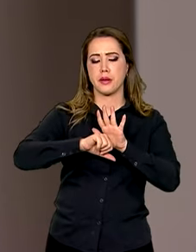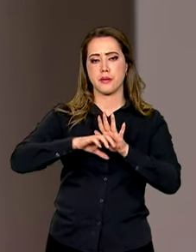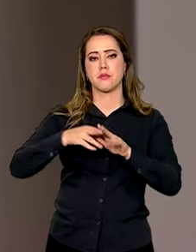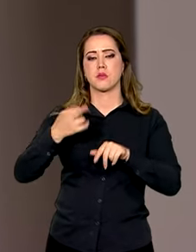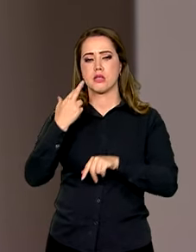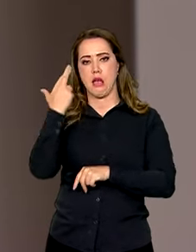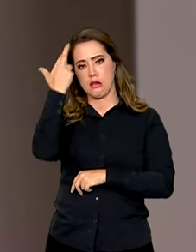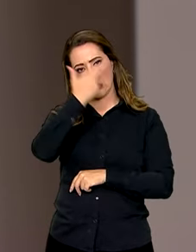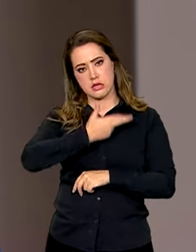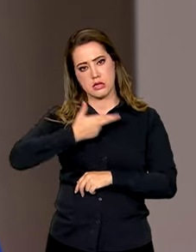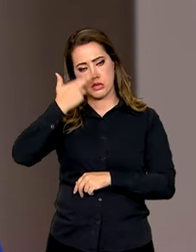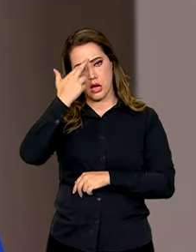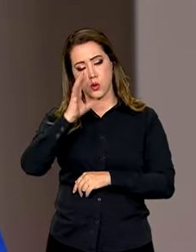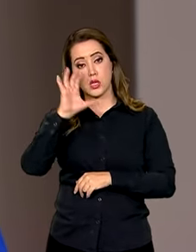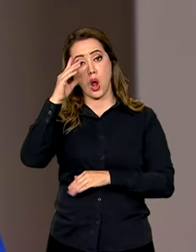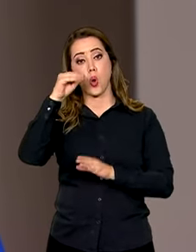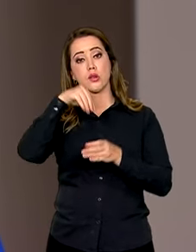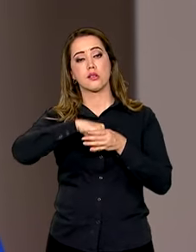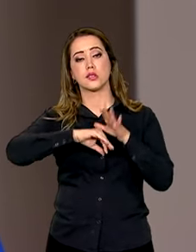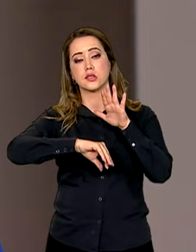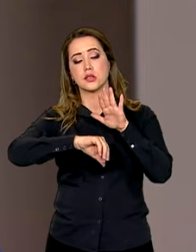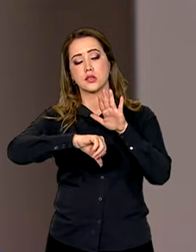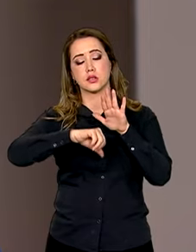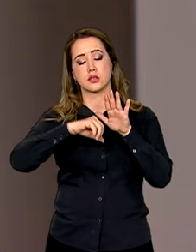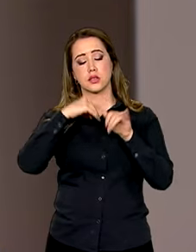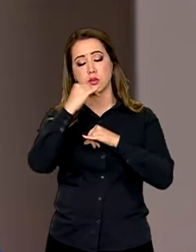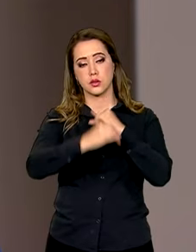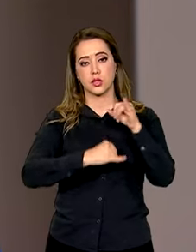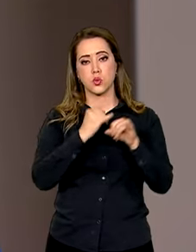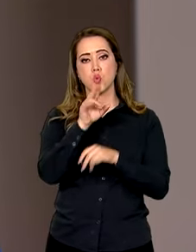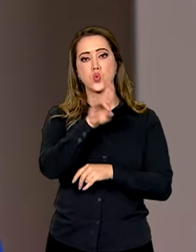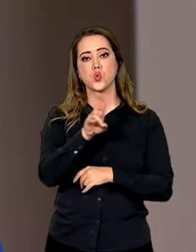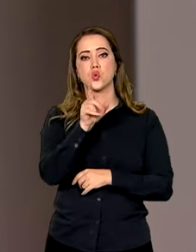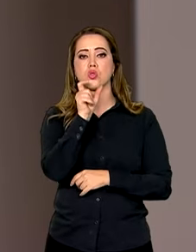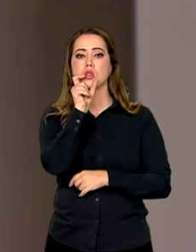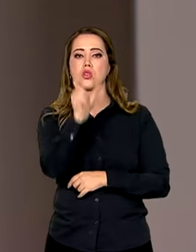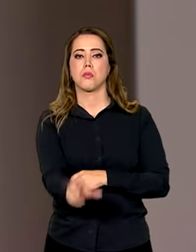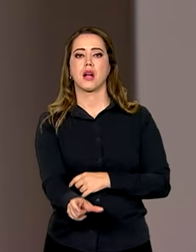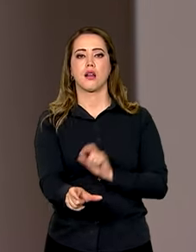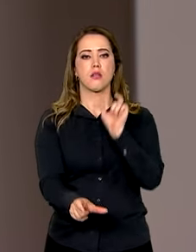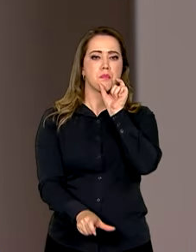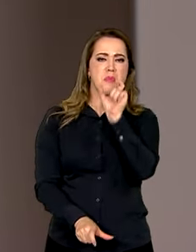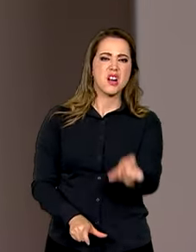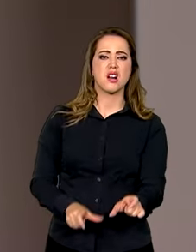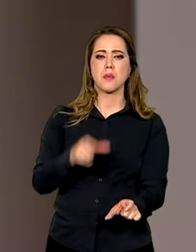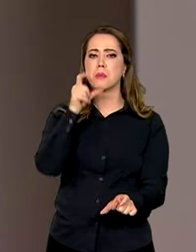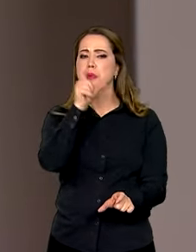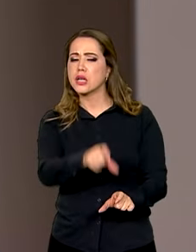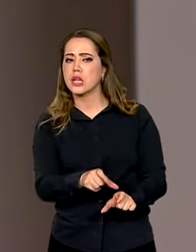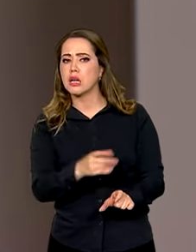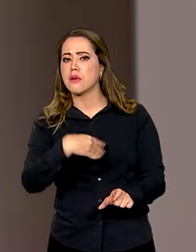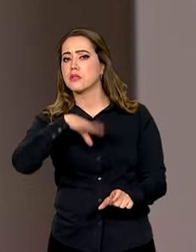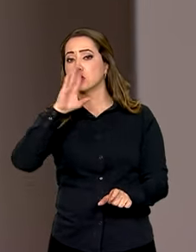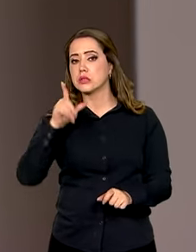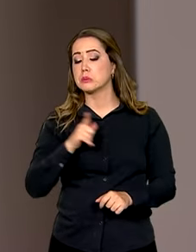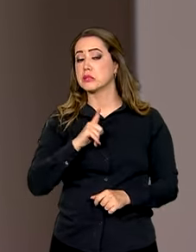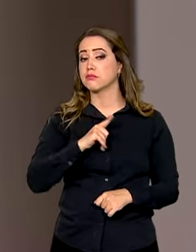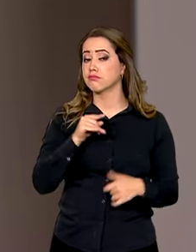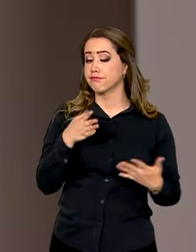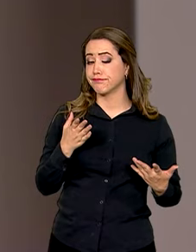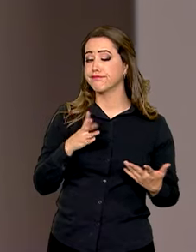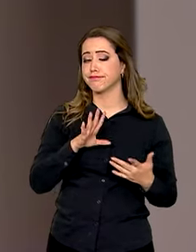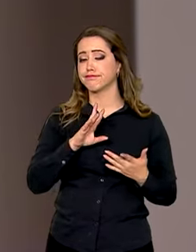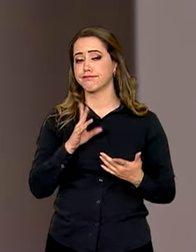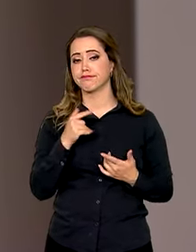cometidos pela internet. O uso de palavras pejorativas está presente na maioria dos casos analisados.